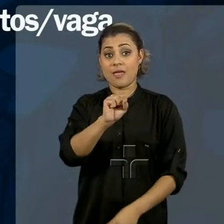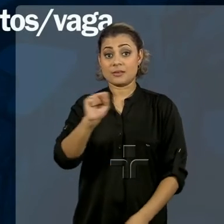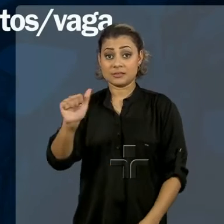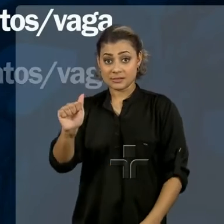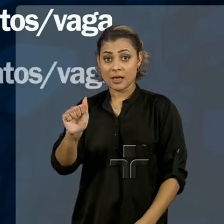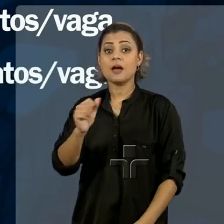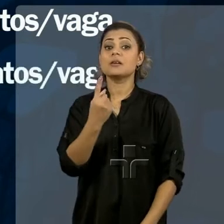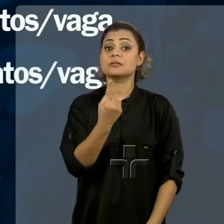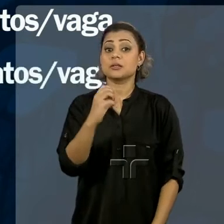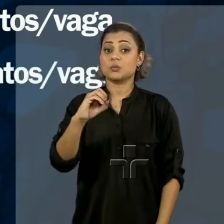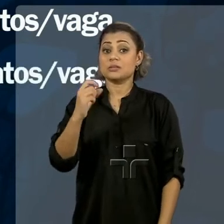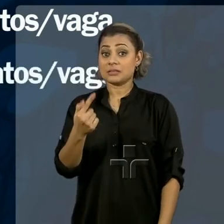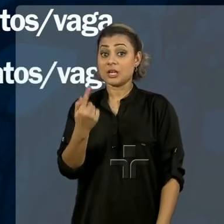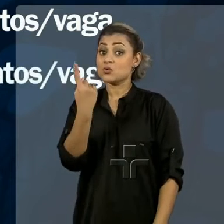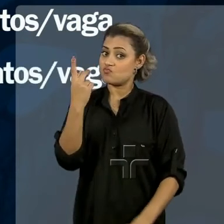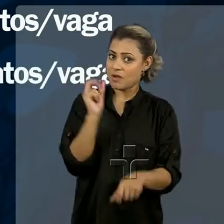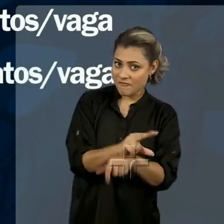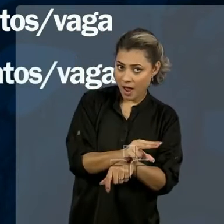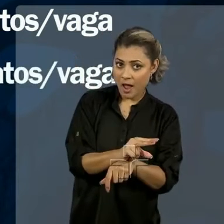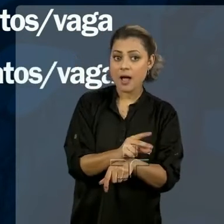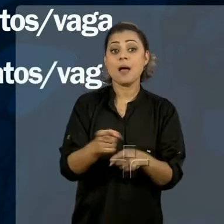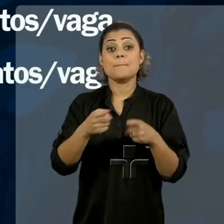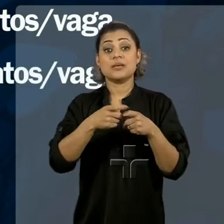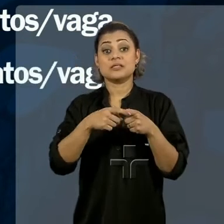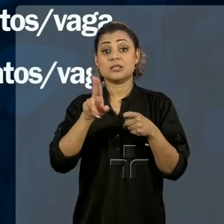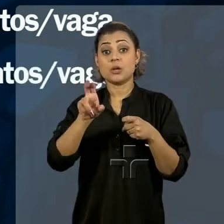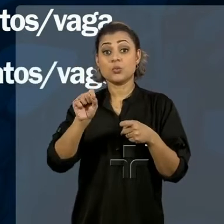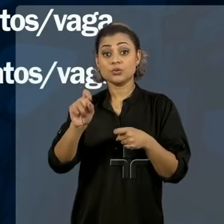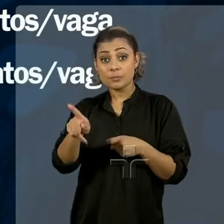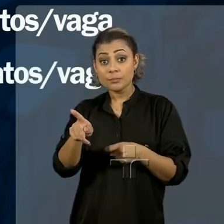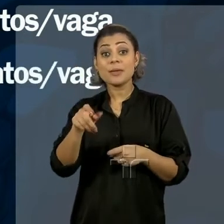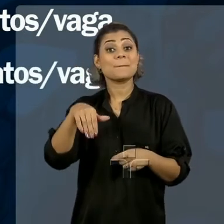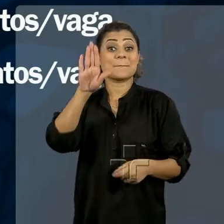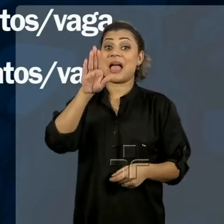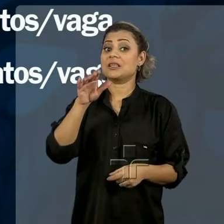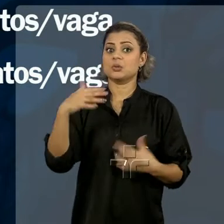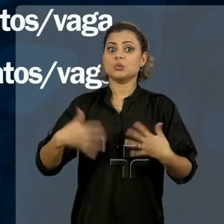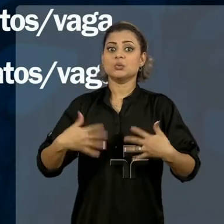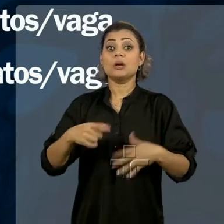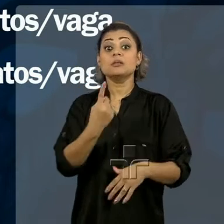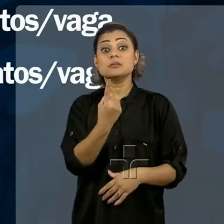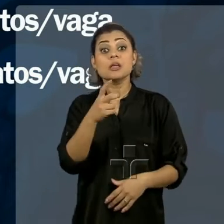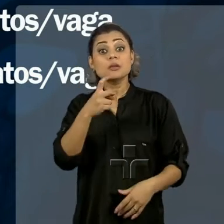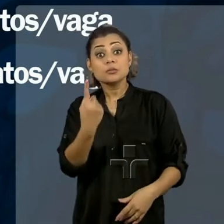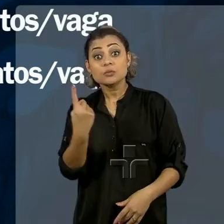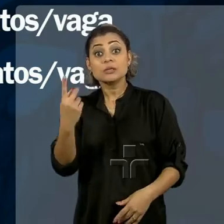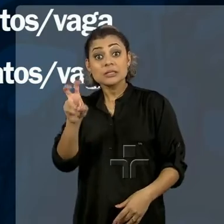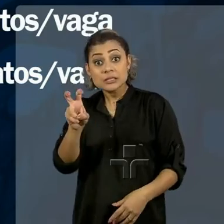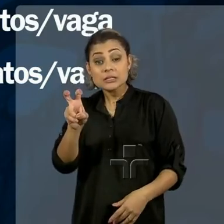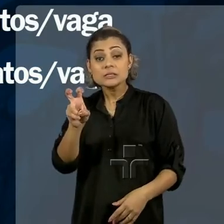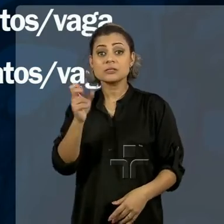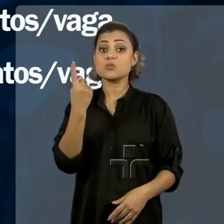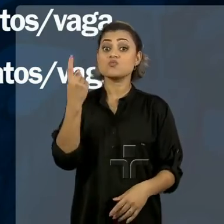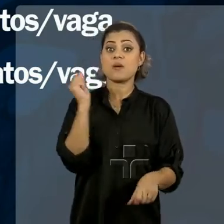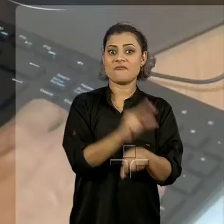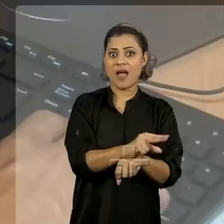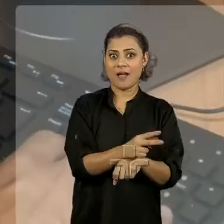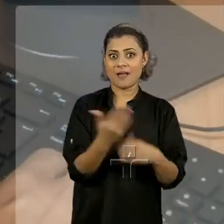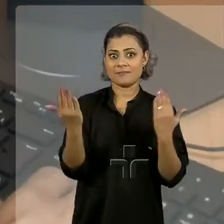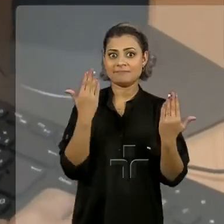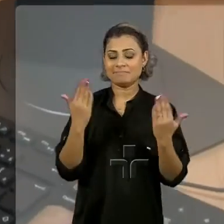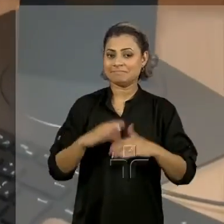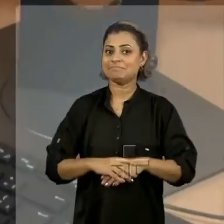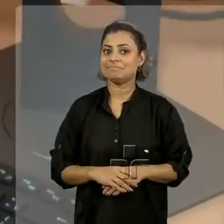107. No vestibular para a medicina da USP, o mais concorrido do país, a relação é de 115 candidatos por vaga.